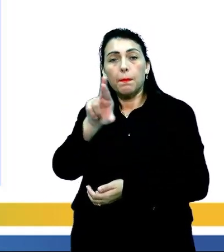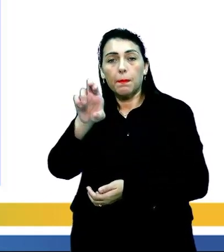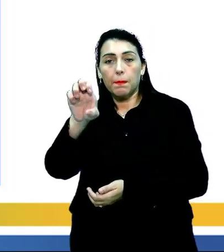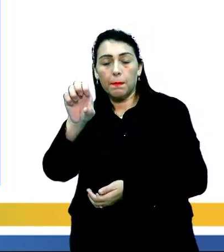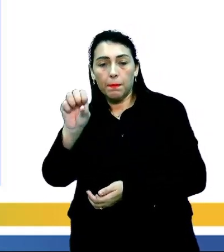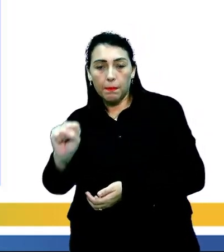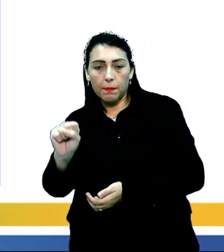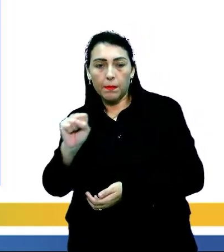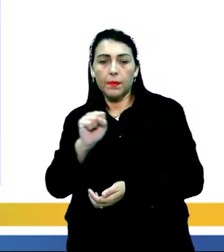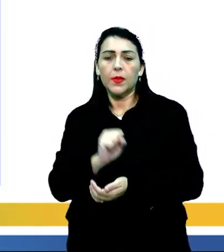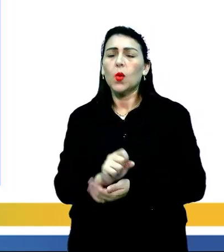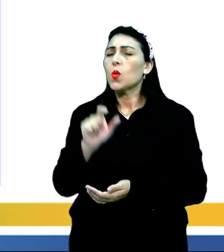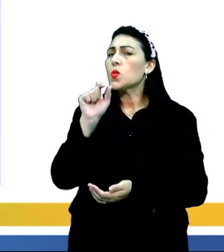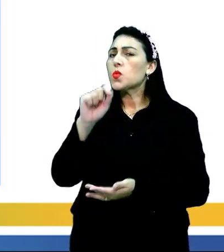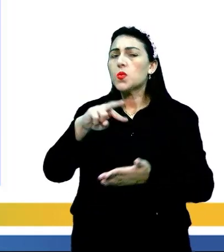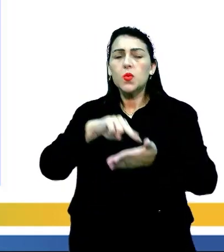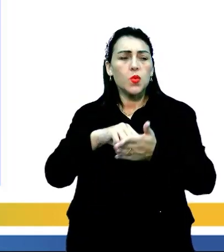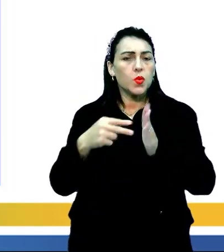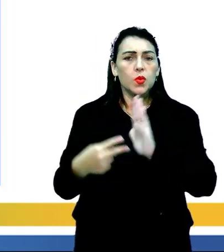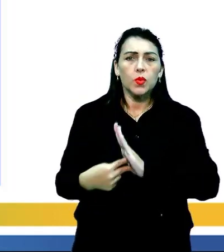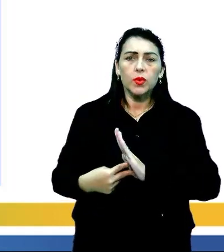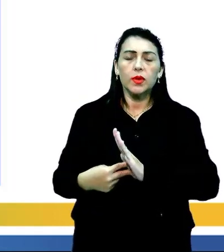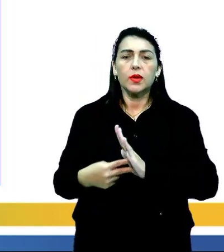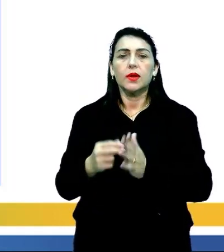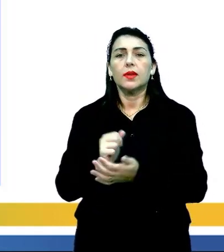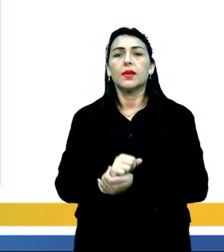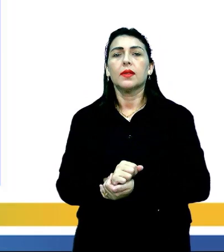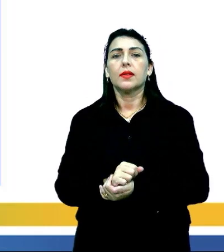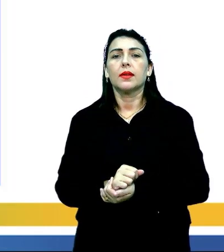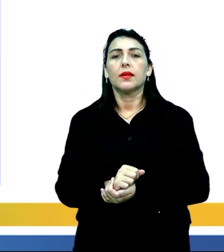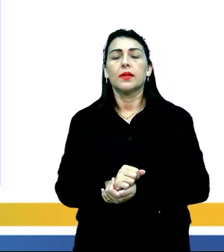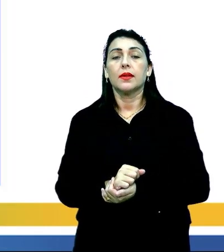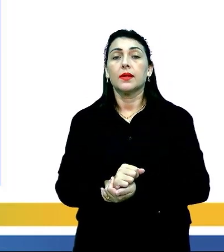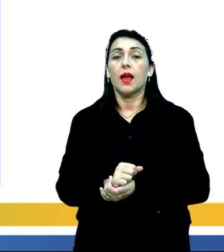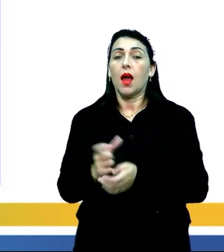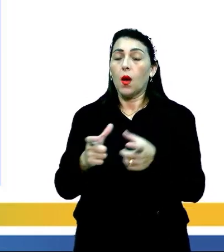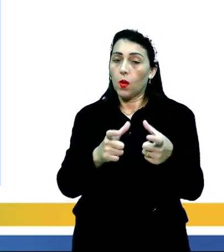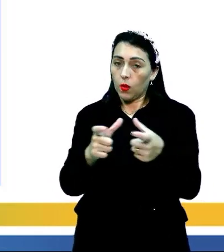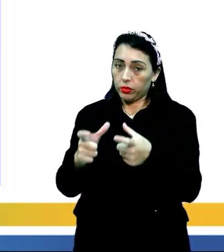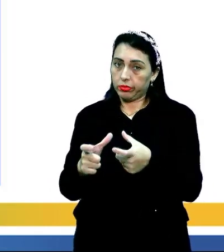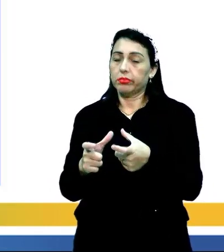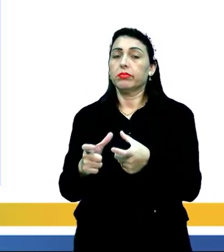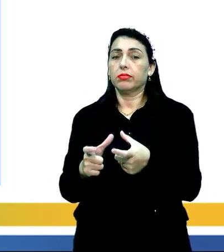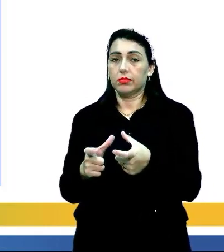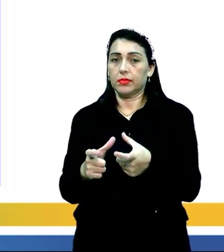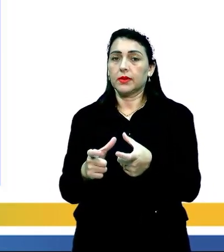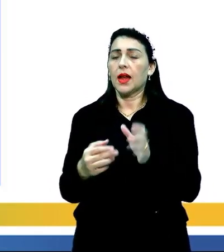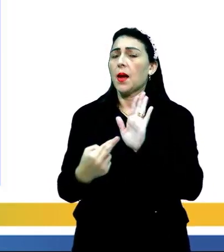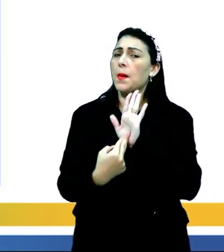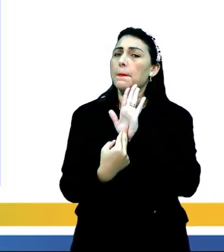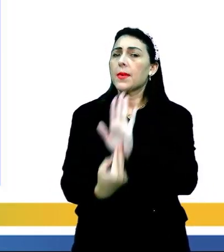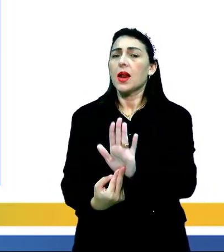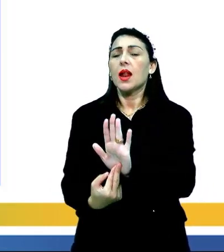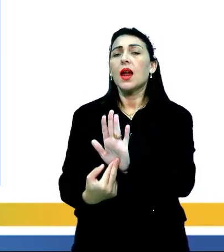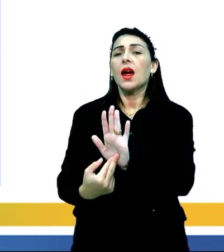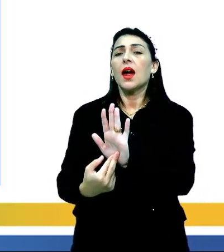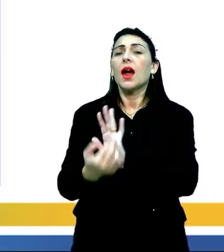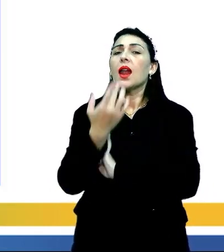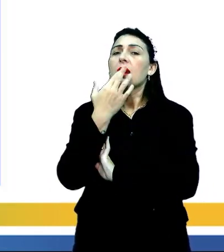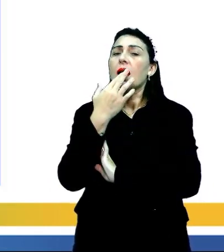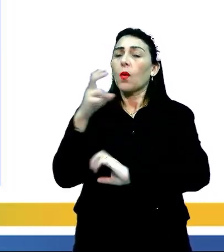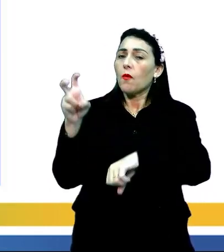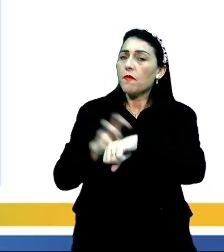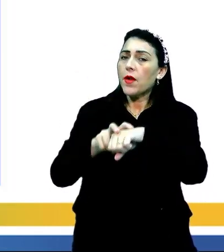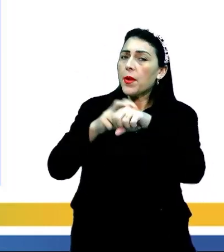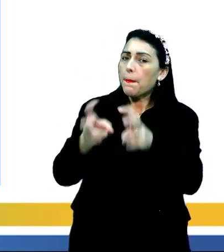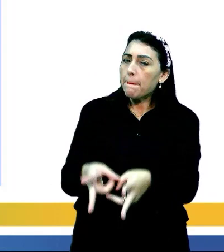marés de morro. O que seriam as marés de morro? A área de ocorrência dele, ele está representado na cor verde. A